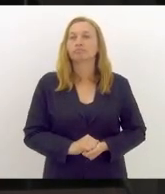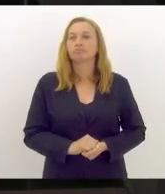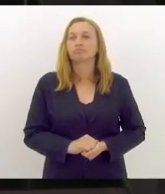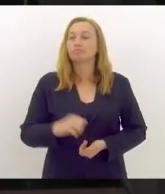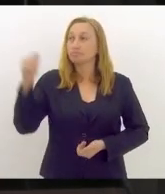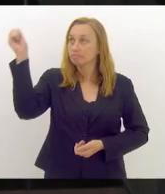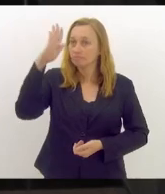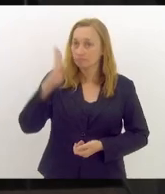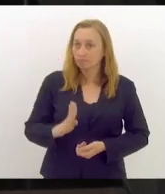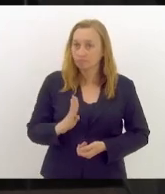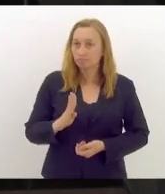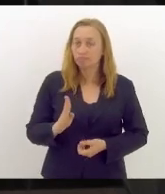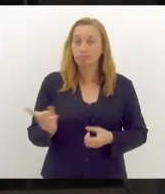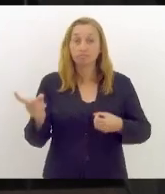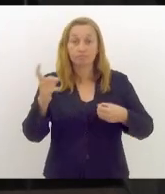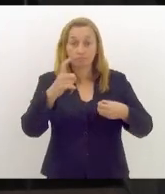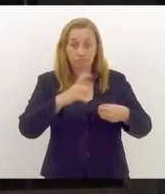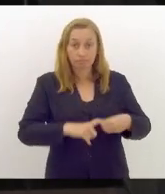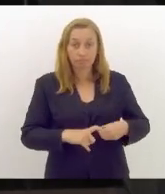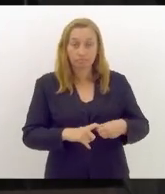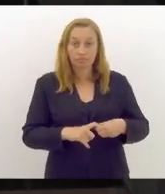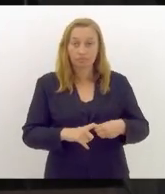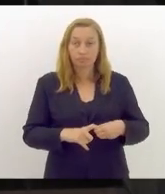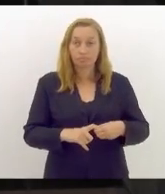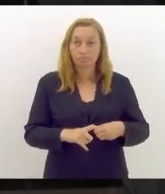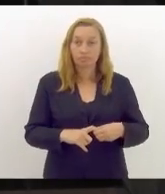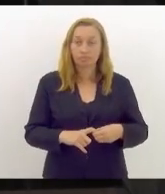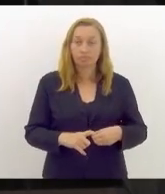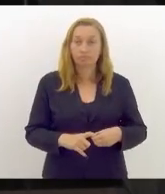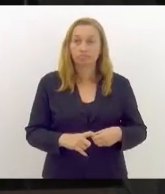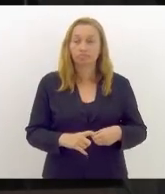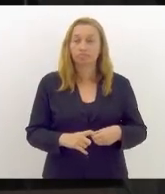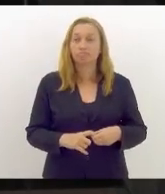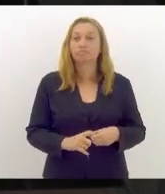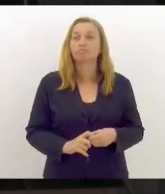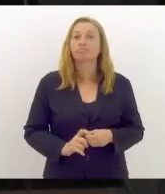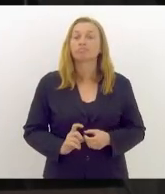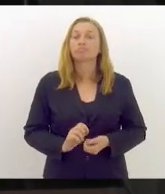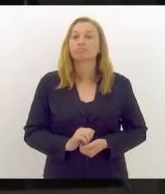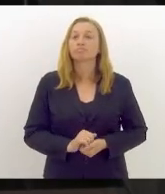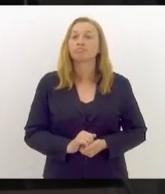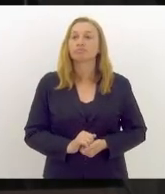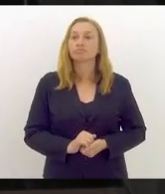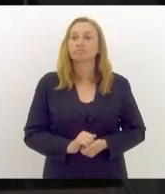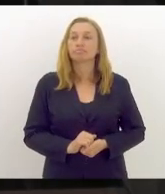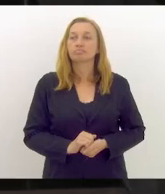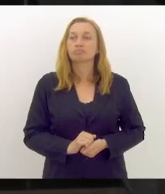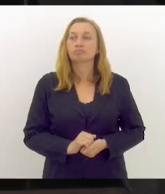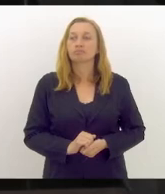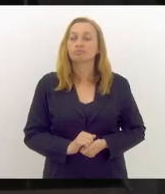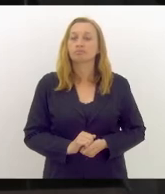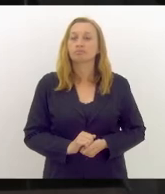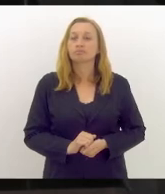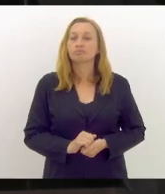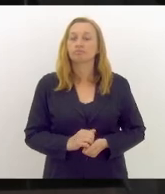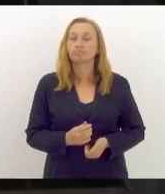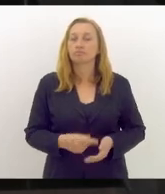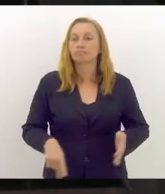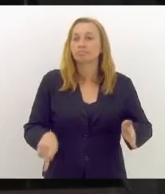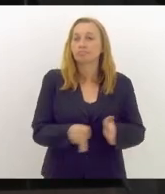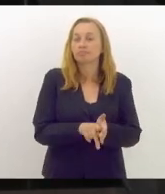Brasil voltou a fazer parte do elenco de países